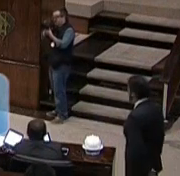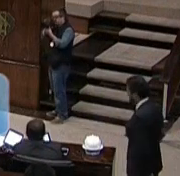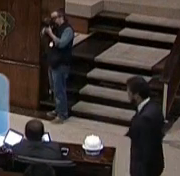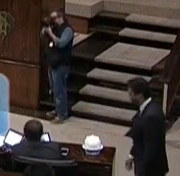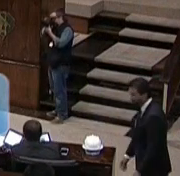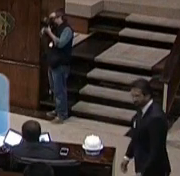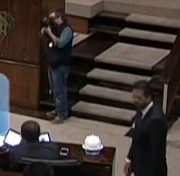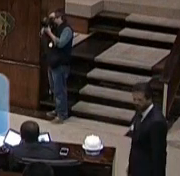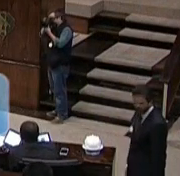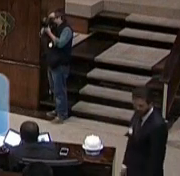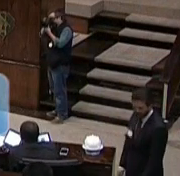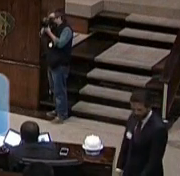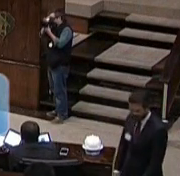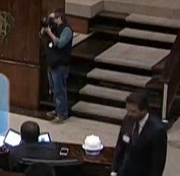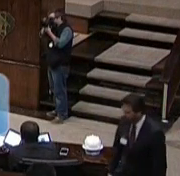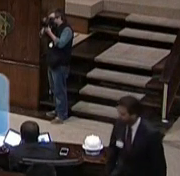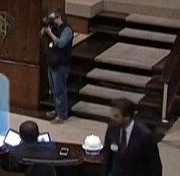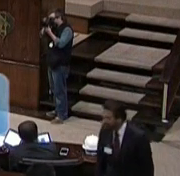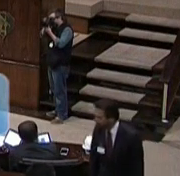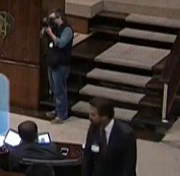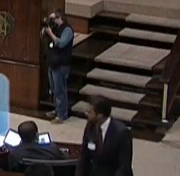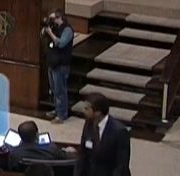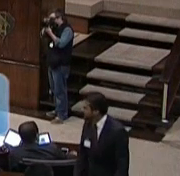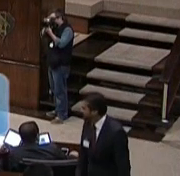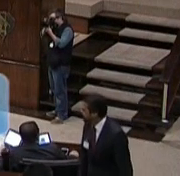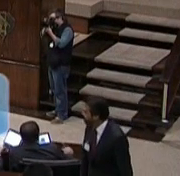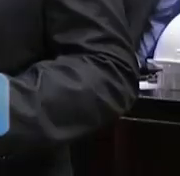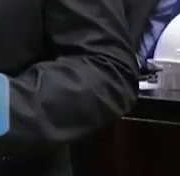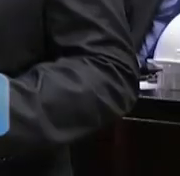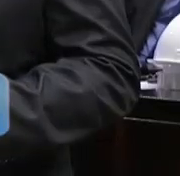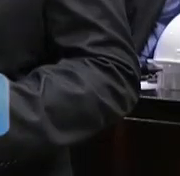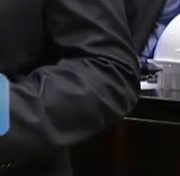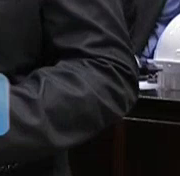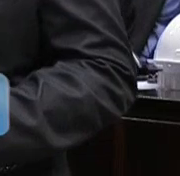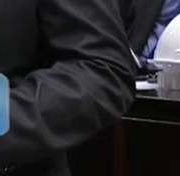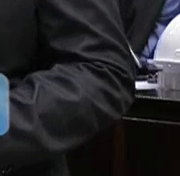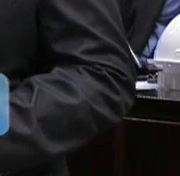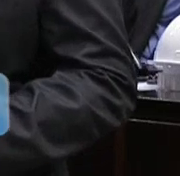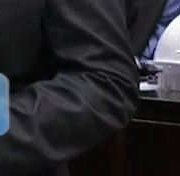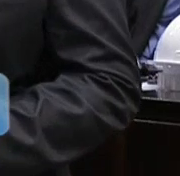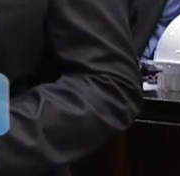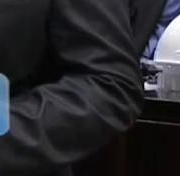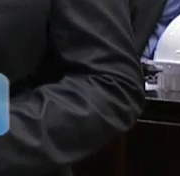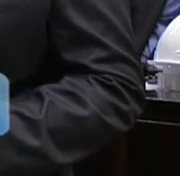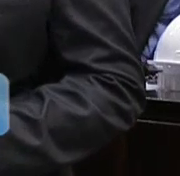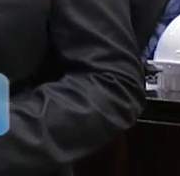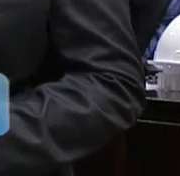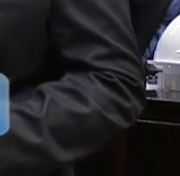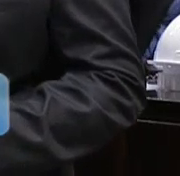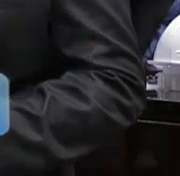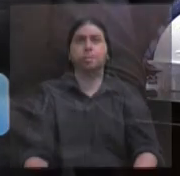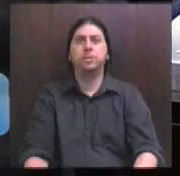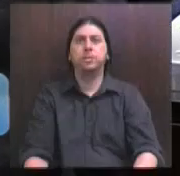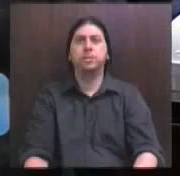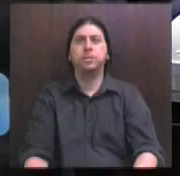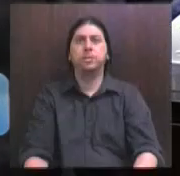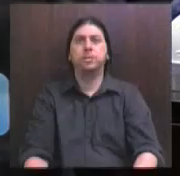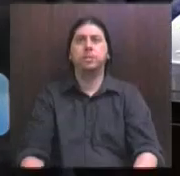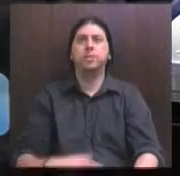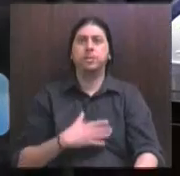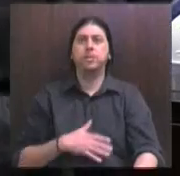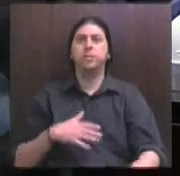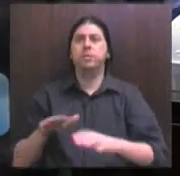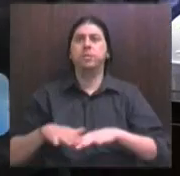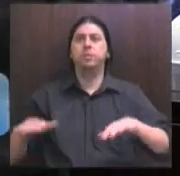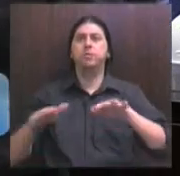presente exercício, o deputado Tarciso Zimmer, cumprimentando, e eu quero cumprimentar toda a mesa em nome do Ponte, Presidente do